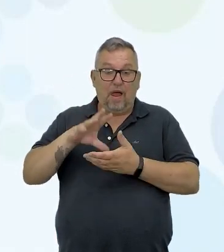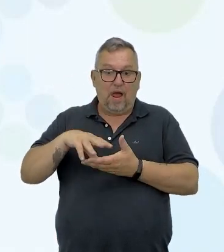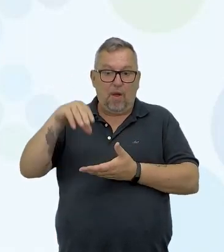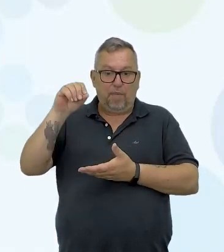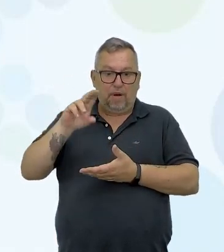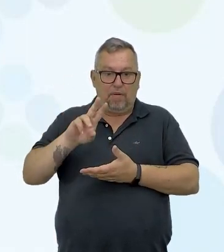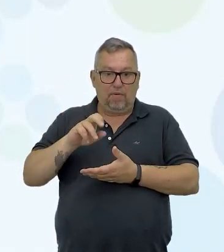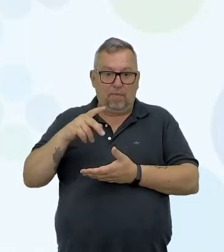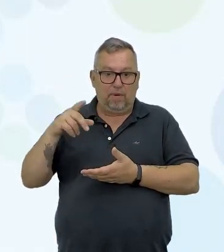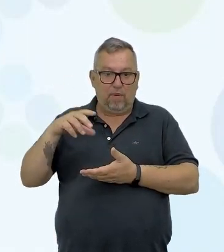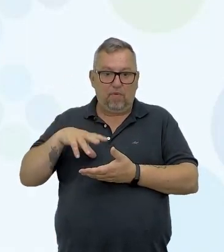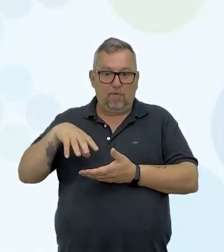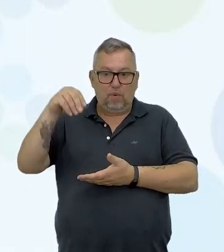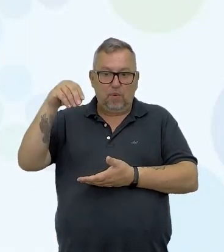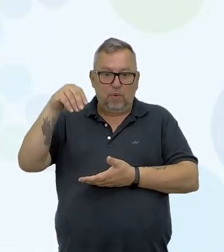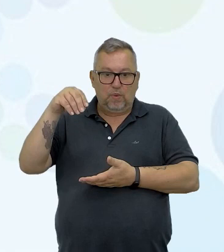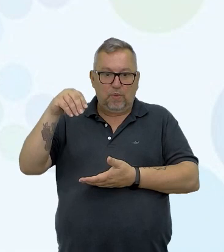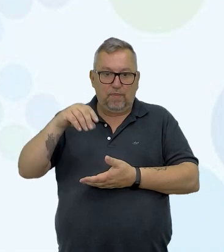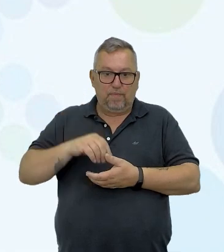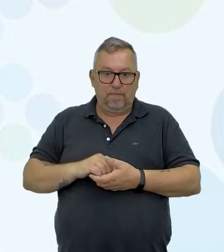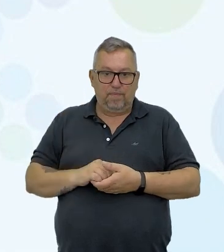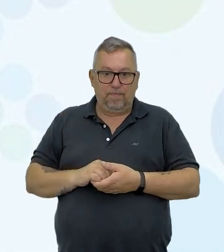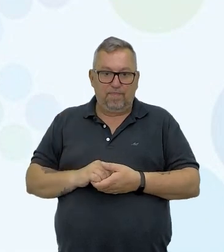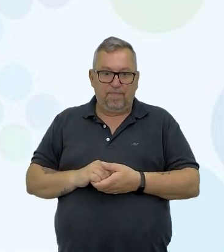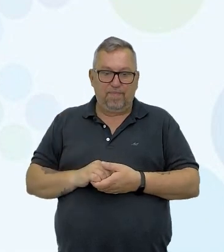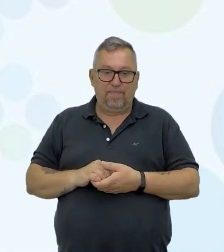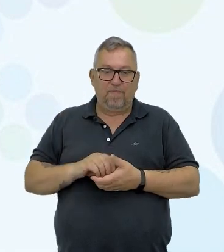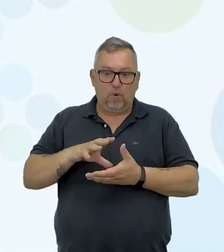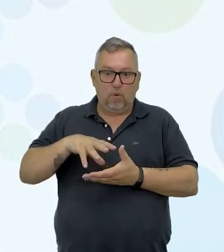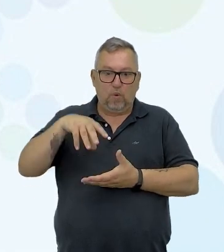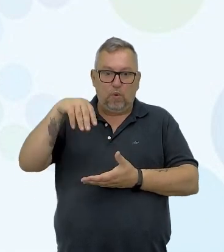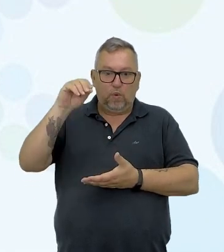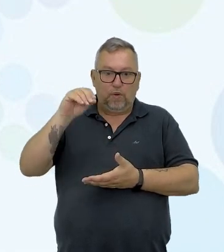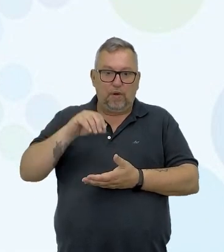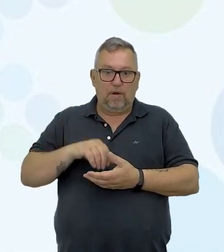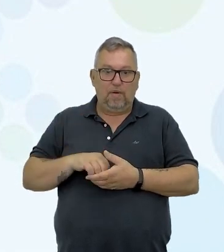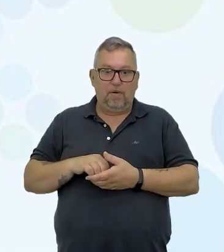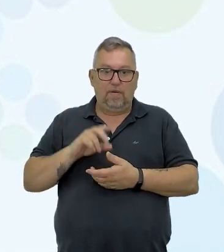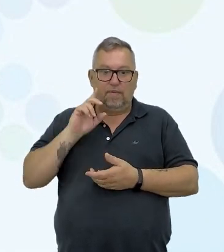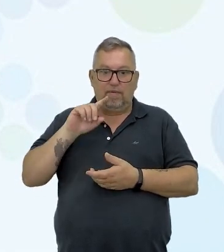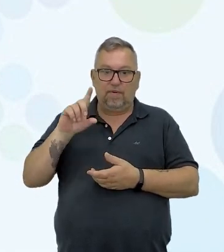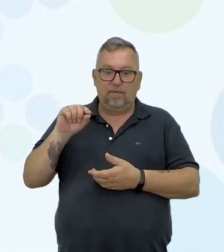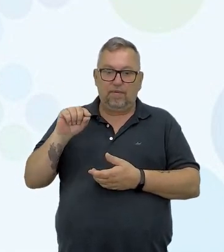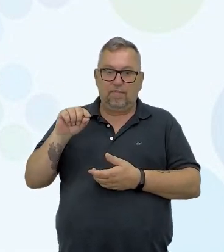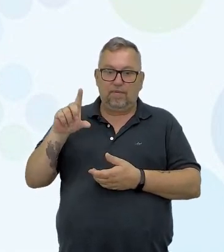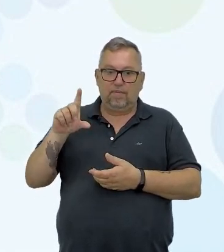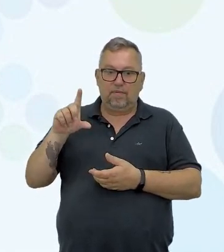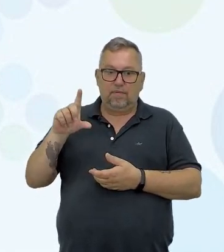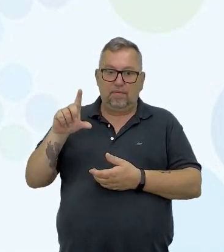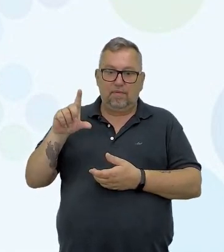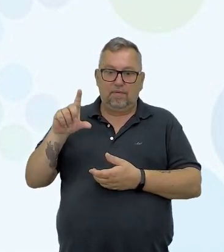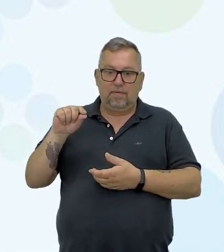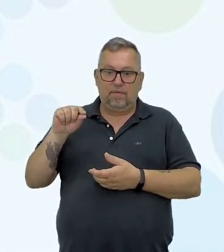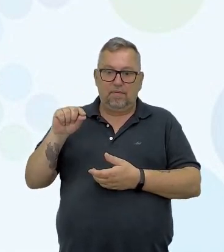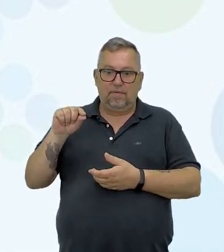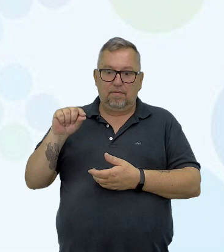Vou clicar, cliquei no upload, ele está subindo. Ele subiu. Olha o LED agora.